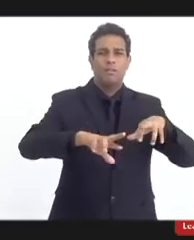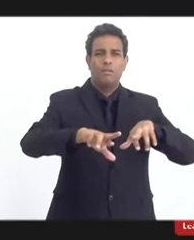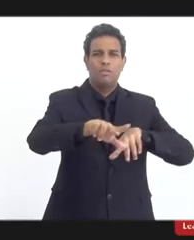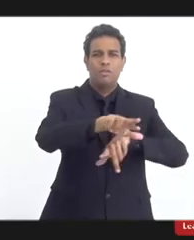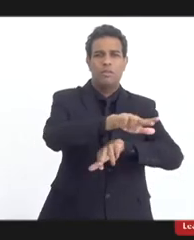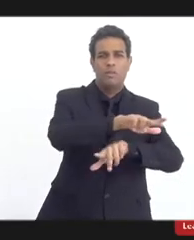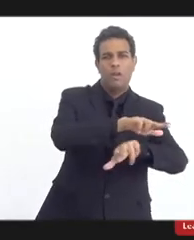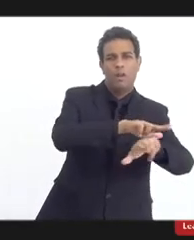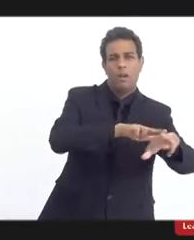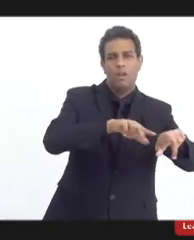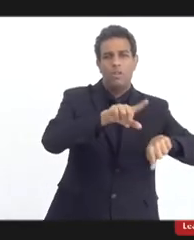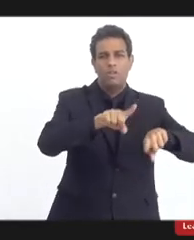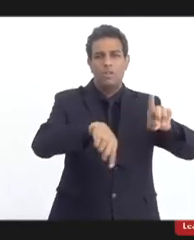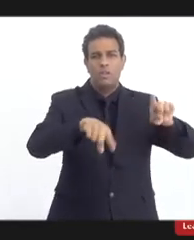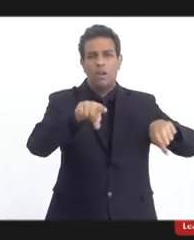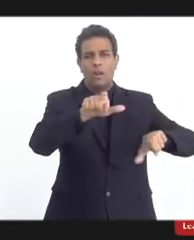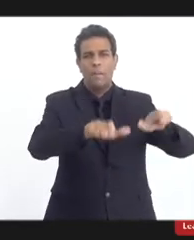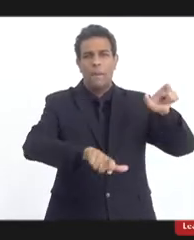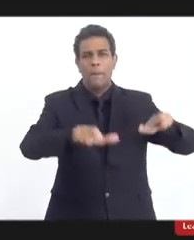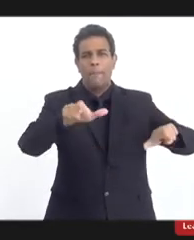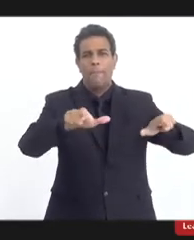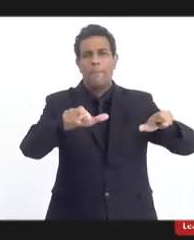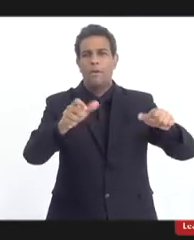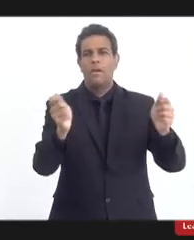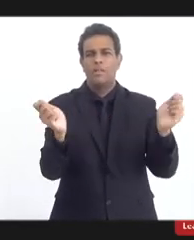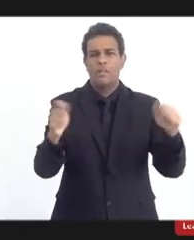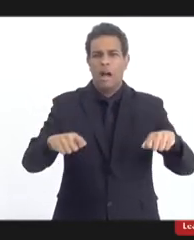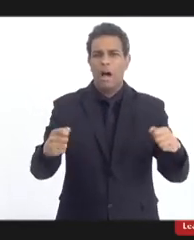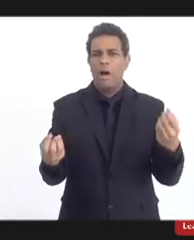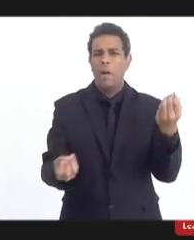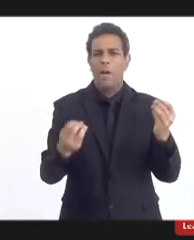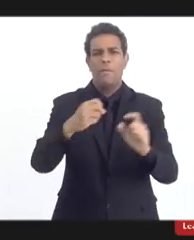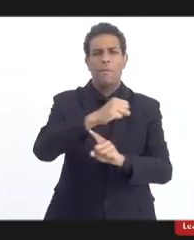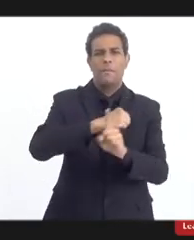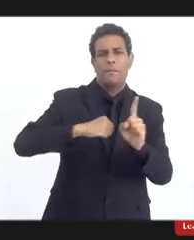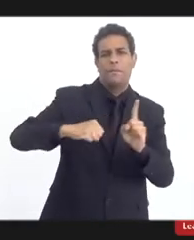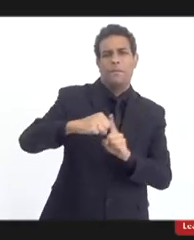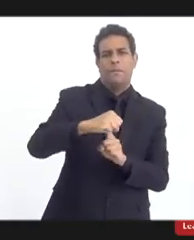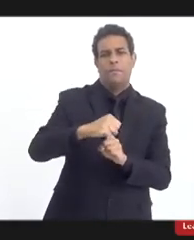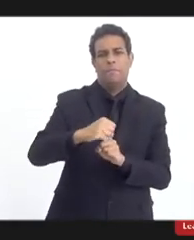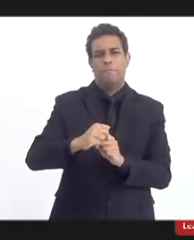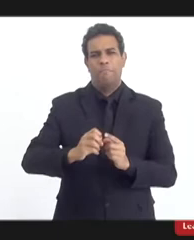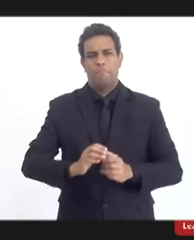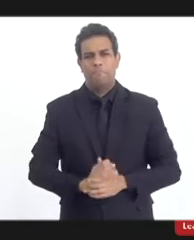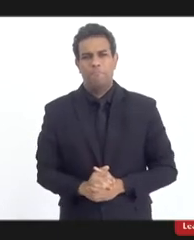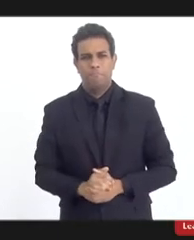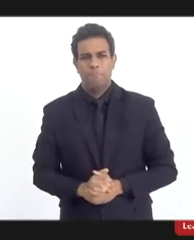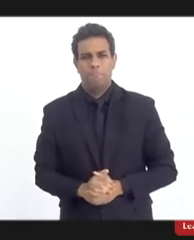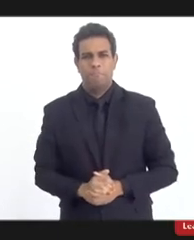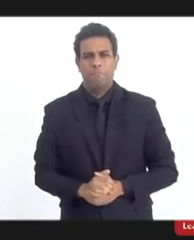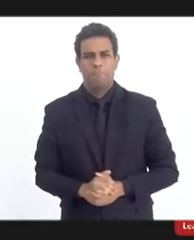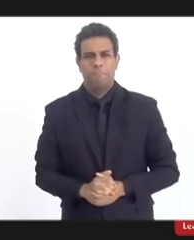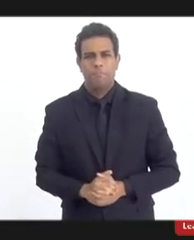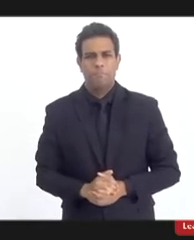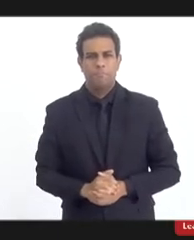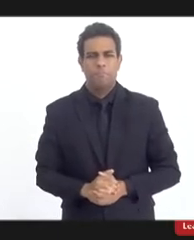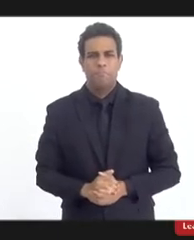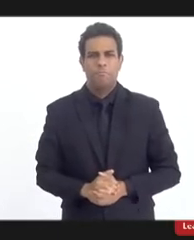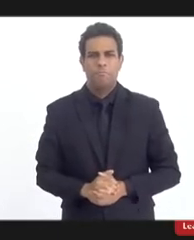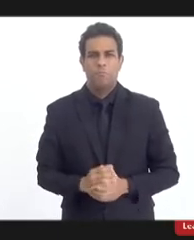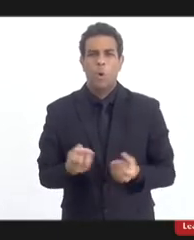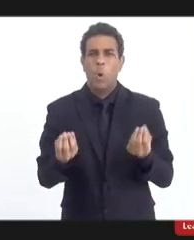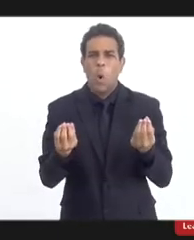conviver com a diferença, com a alteridade, para utilizar a expressão que o Diácono com